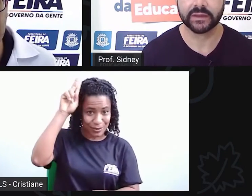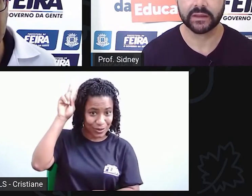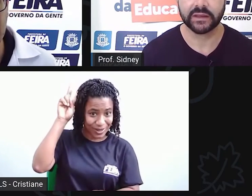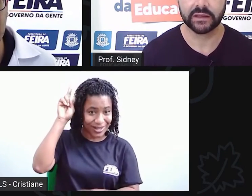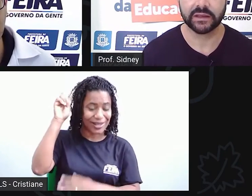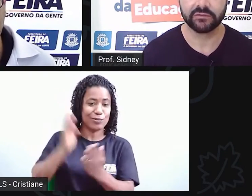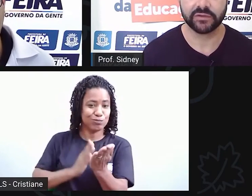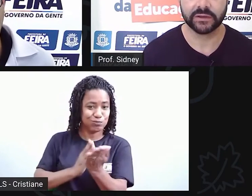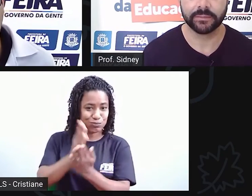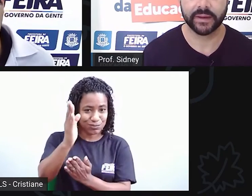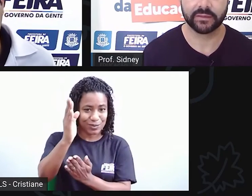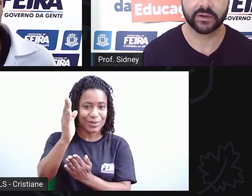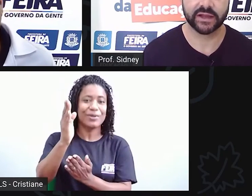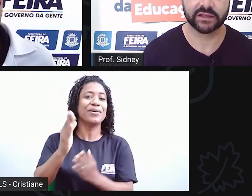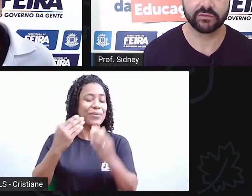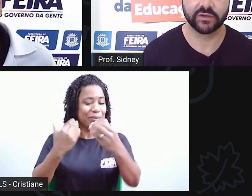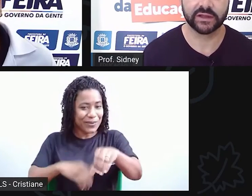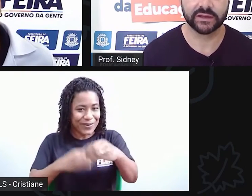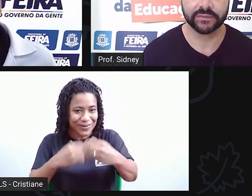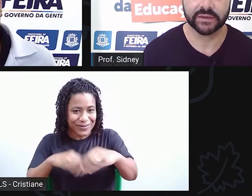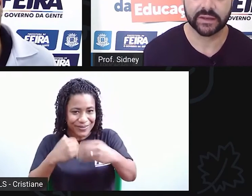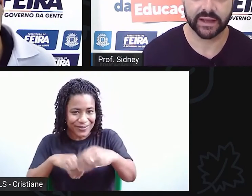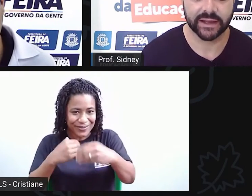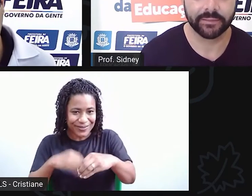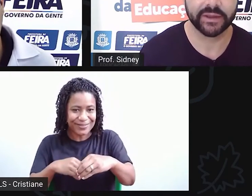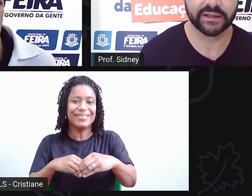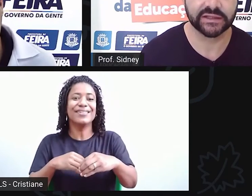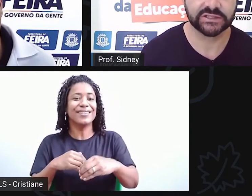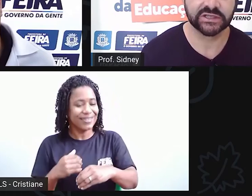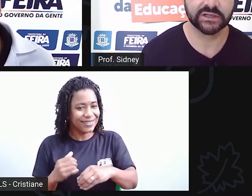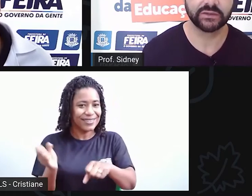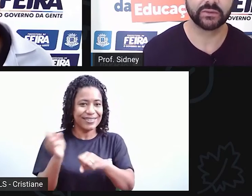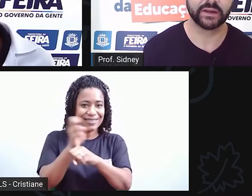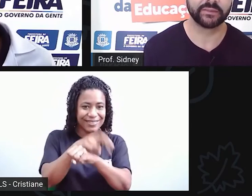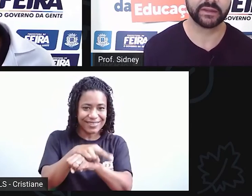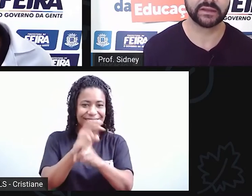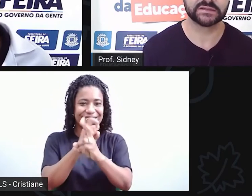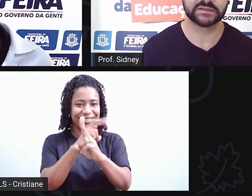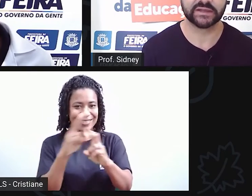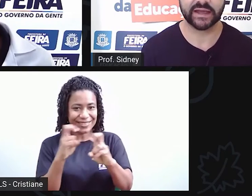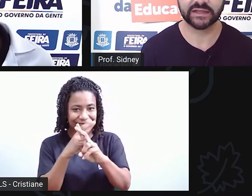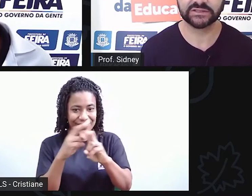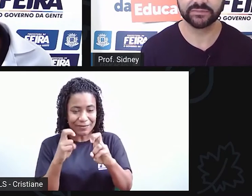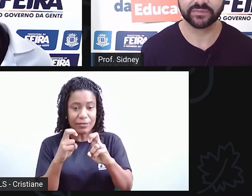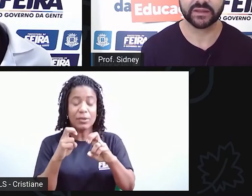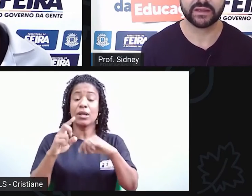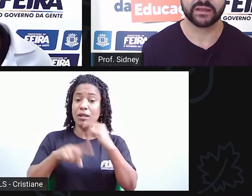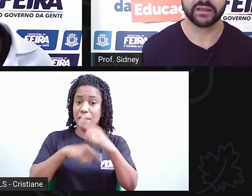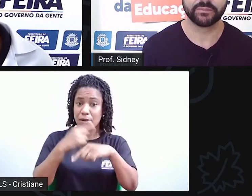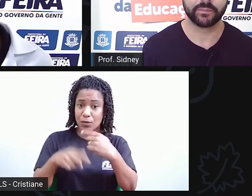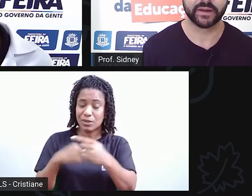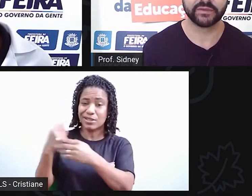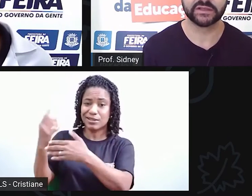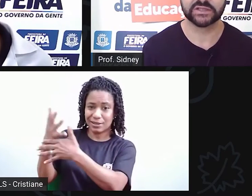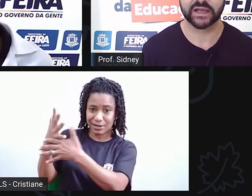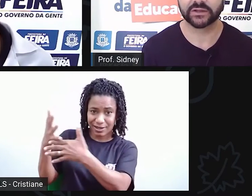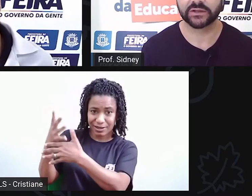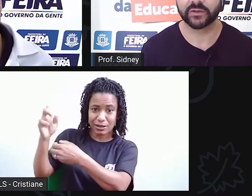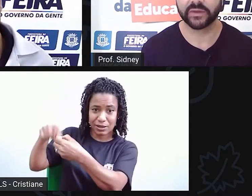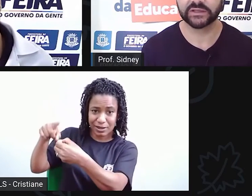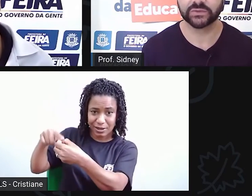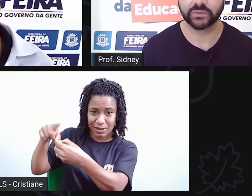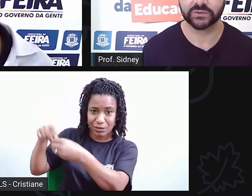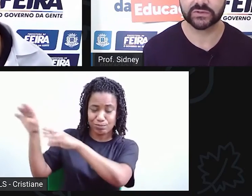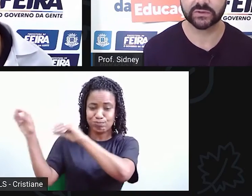e vim morar aqui em Feira. Acabei deixando a minha cidade e para me dedicar